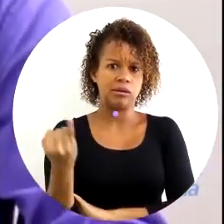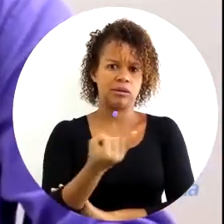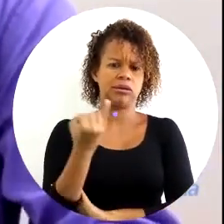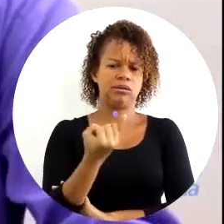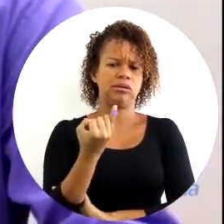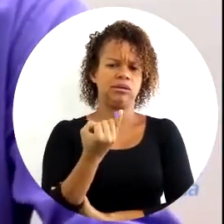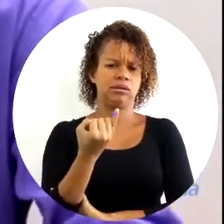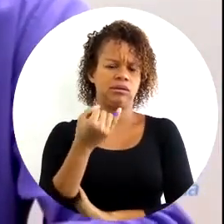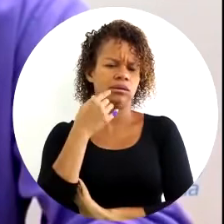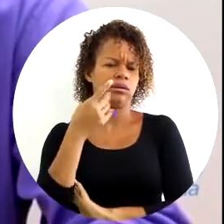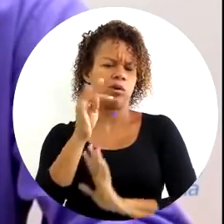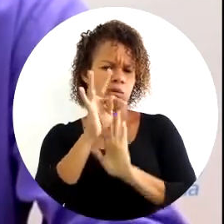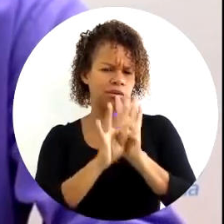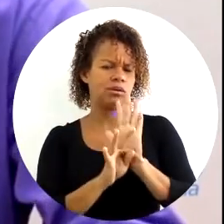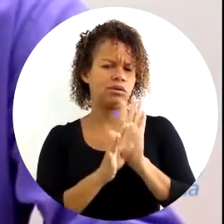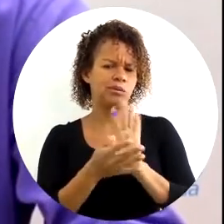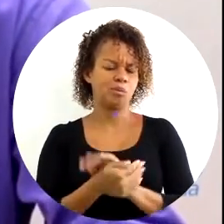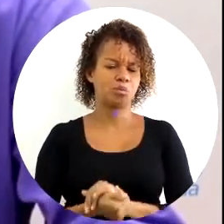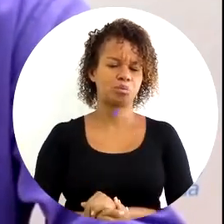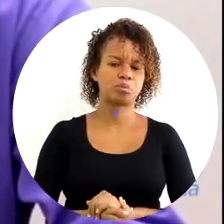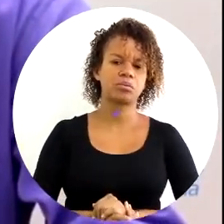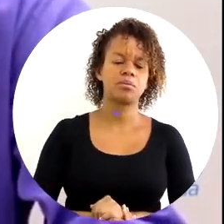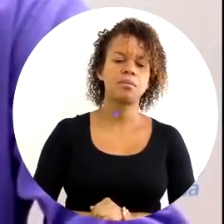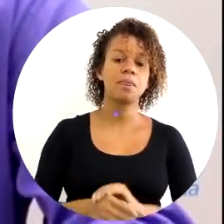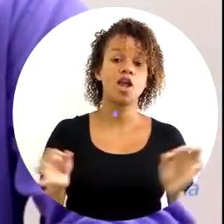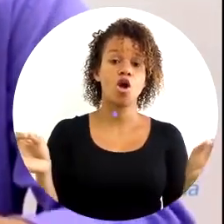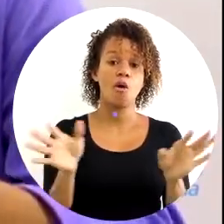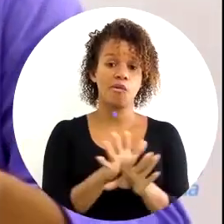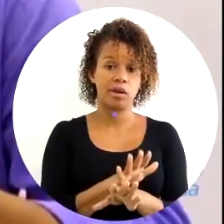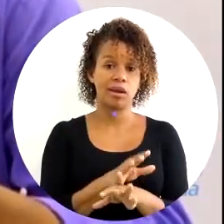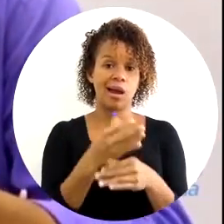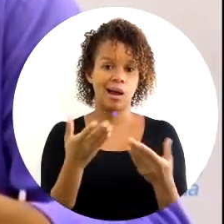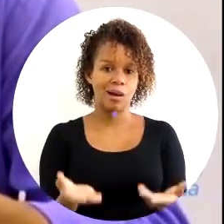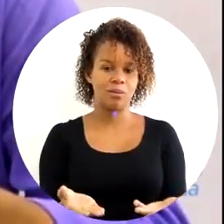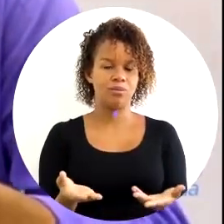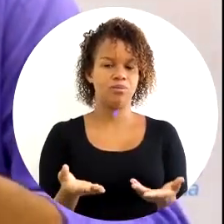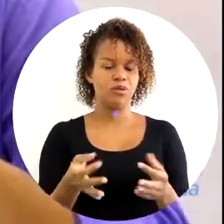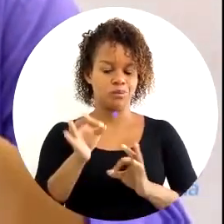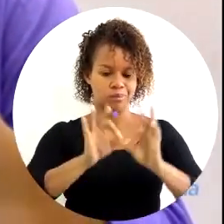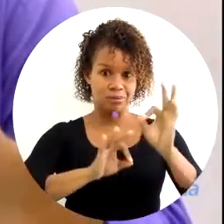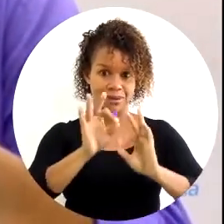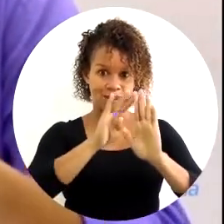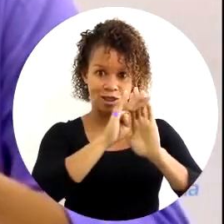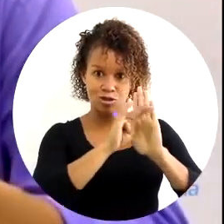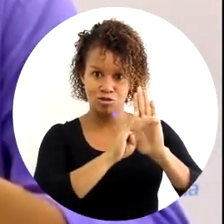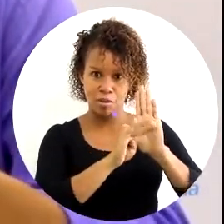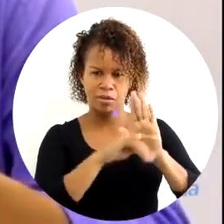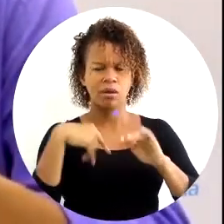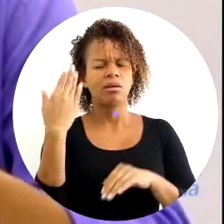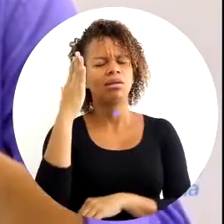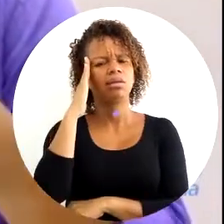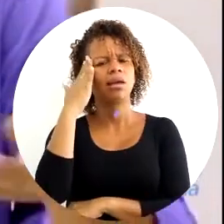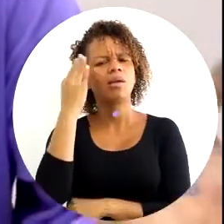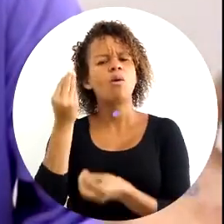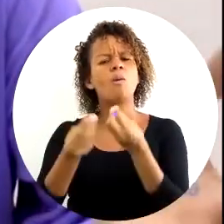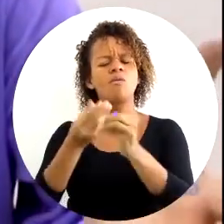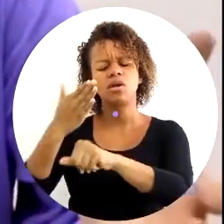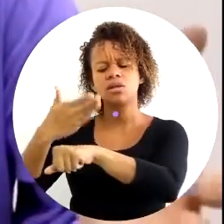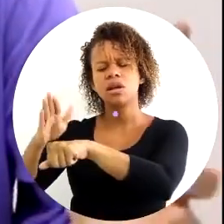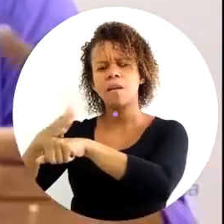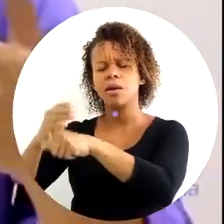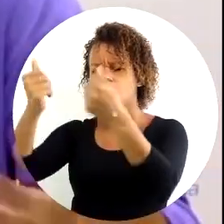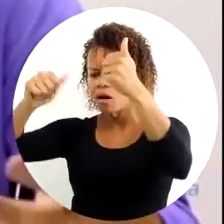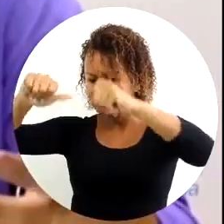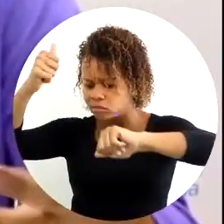importante nesse ponto e a gente tem que pensar nisso. E o final de uma etapa de planejamento é entender como foi esse